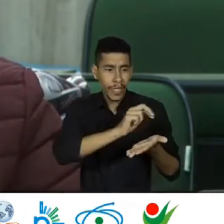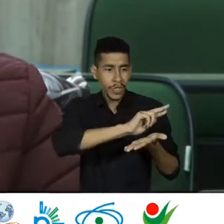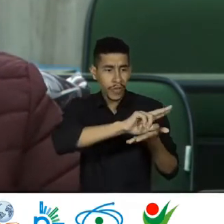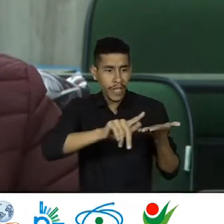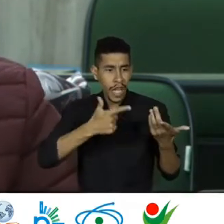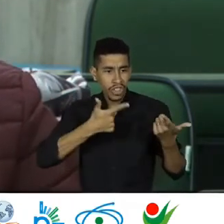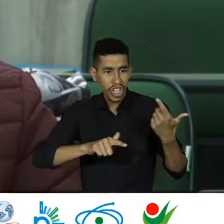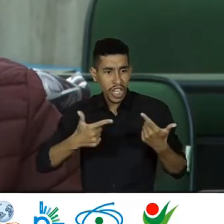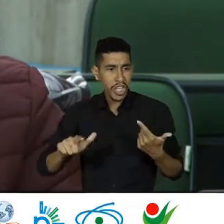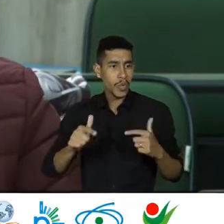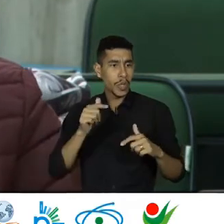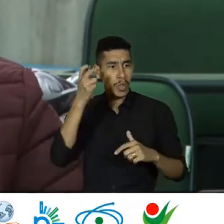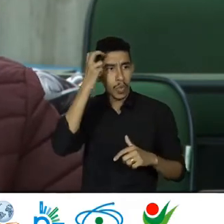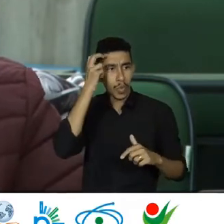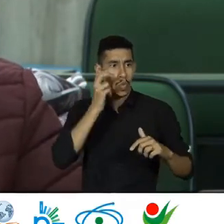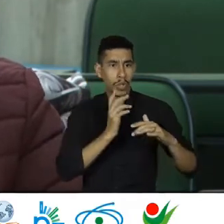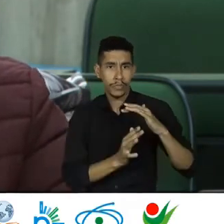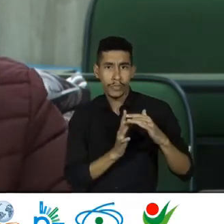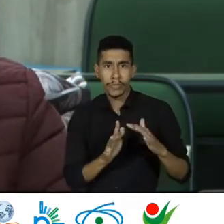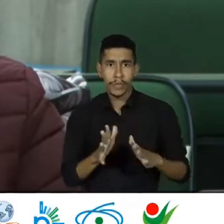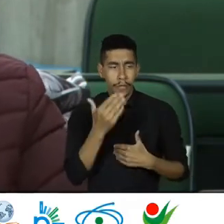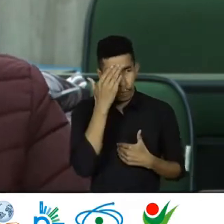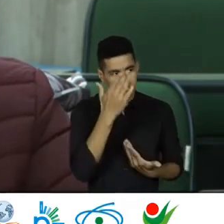gostaria De ouvir um pouco Sobre isso Muito obrigada